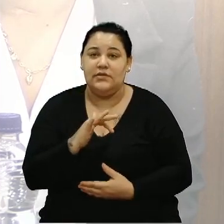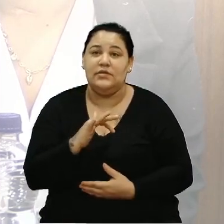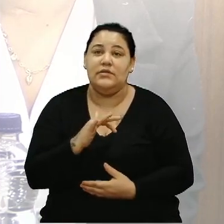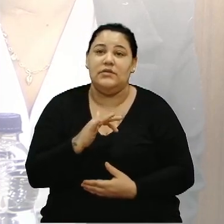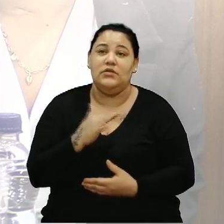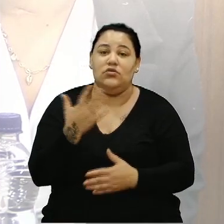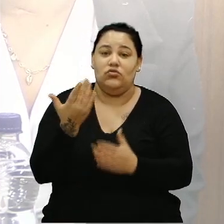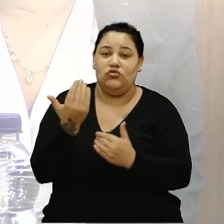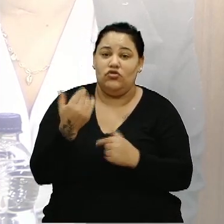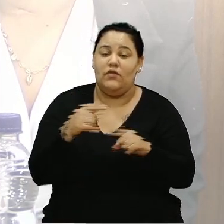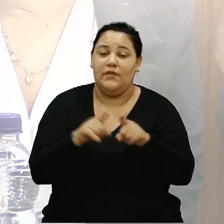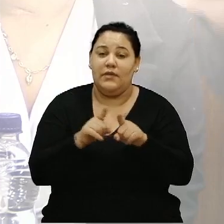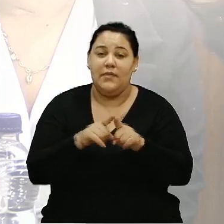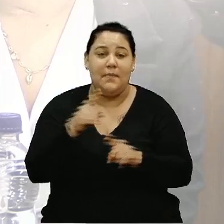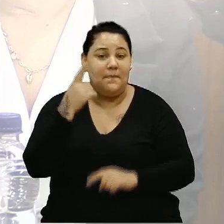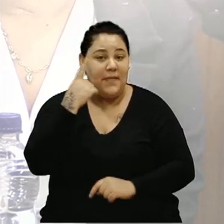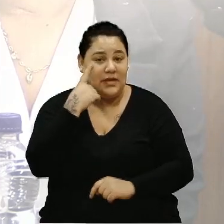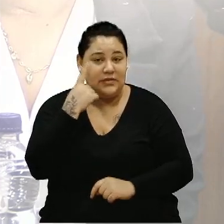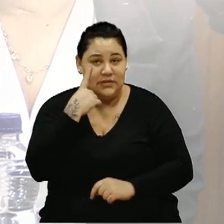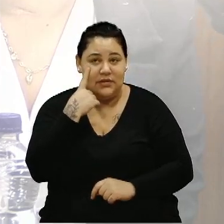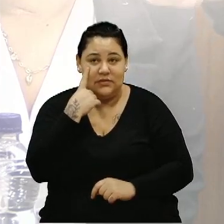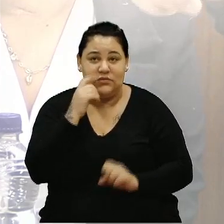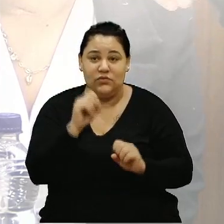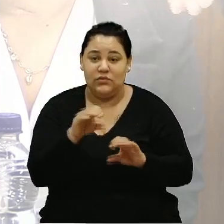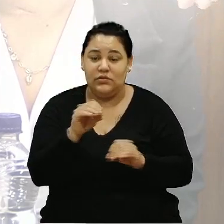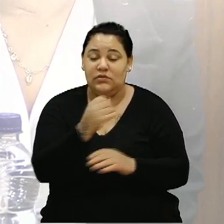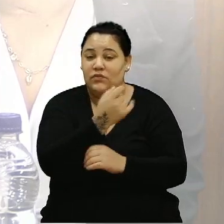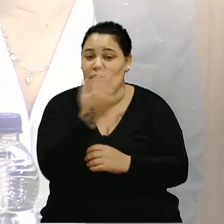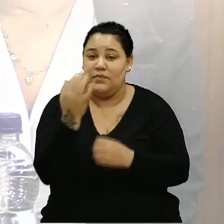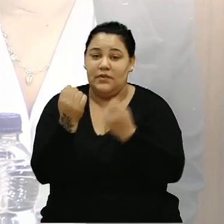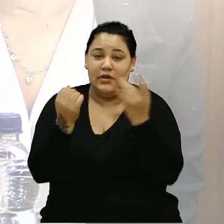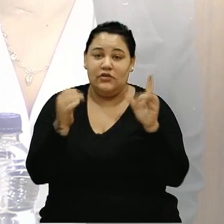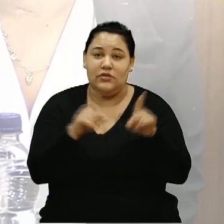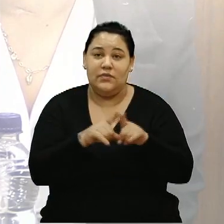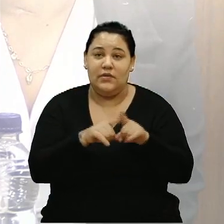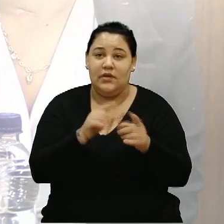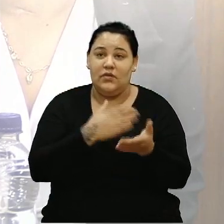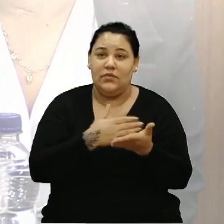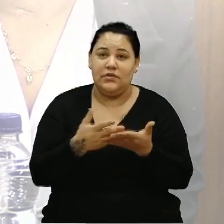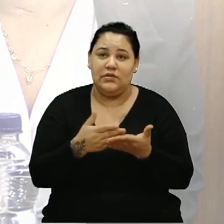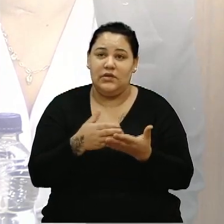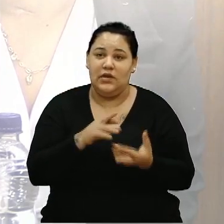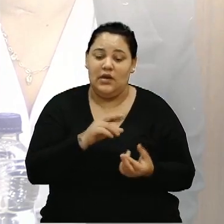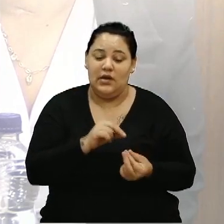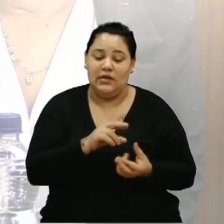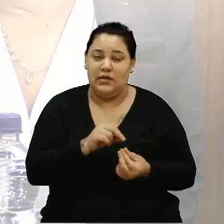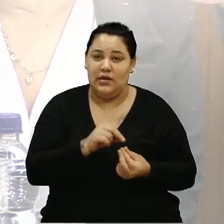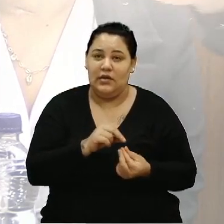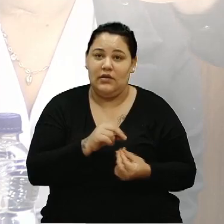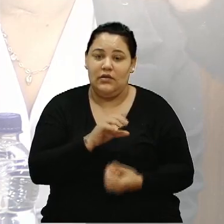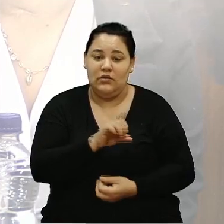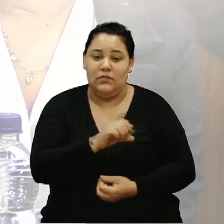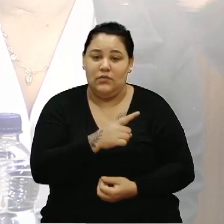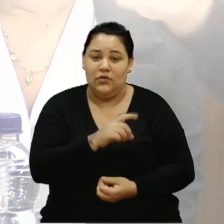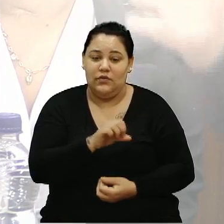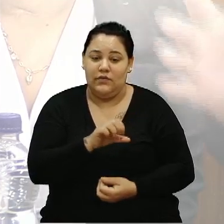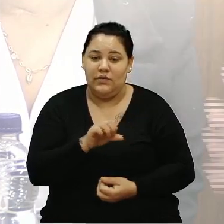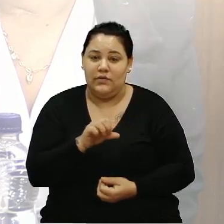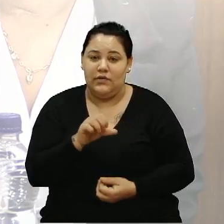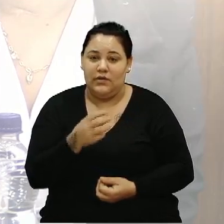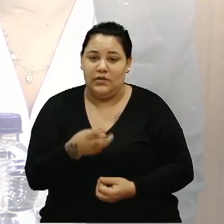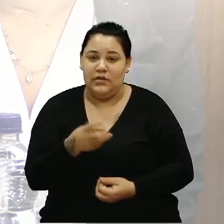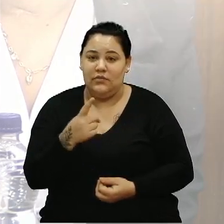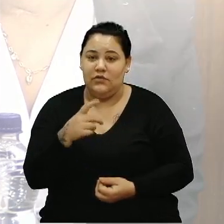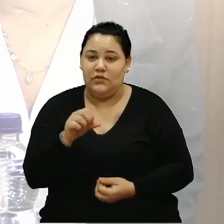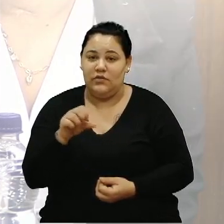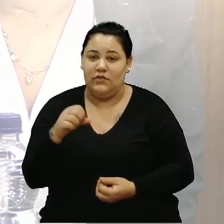Pensarmos em educação ambiental. Eu comecei a reciclar em 93, 94 por uma ação. Quando as reciclagens... O tema